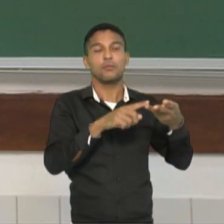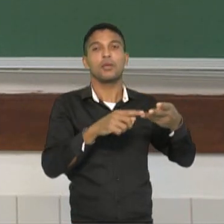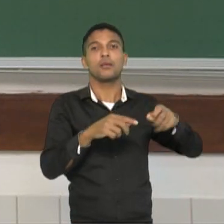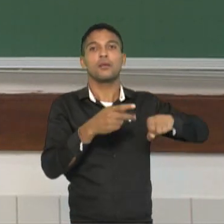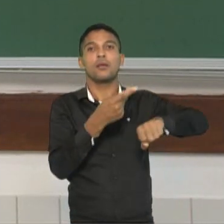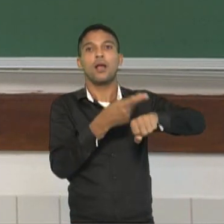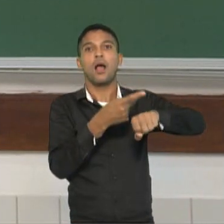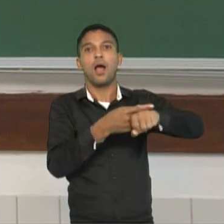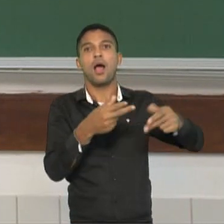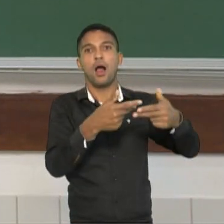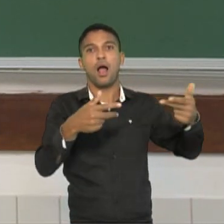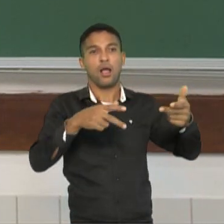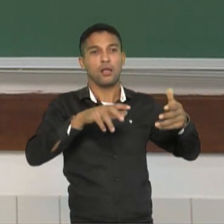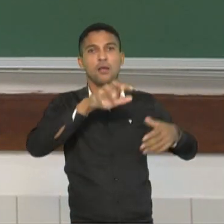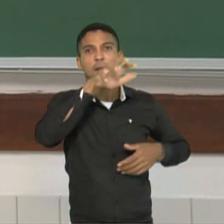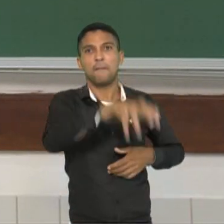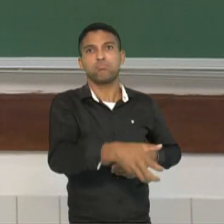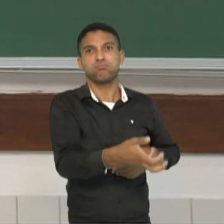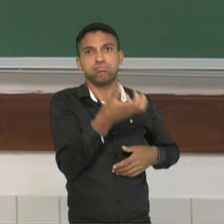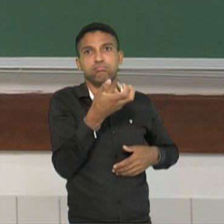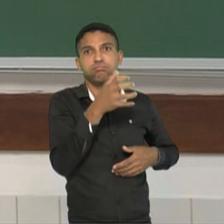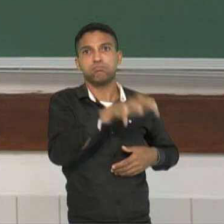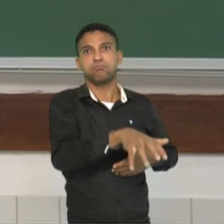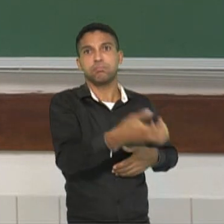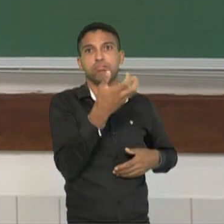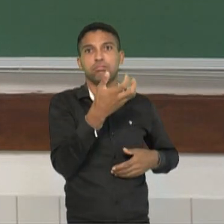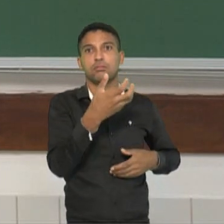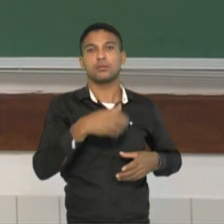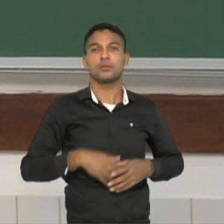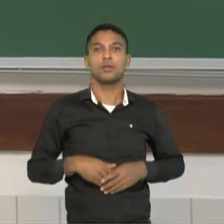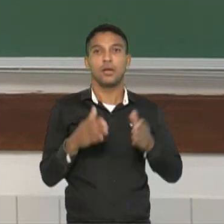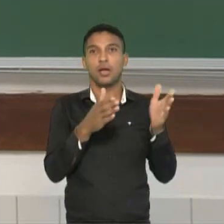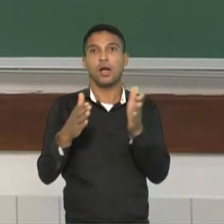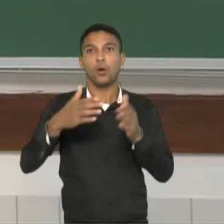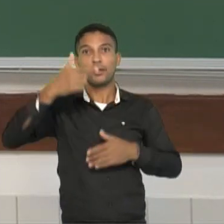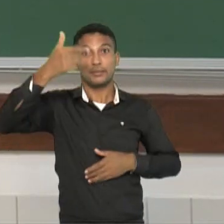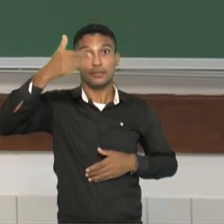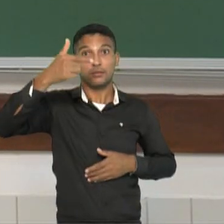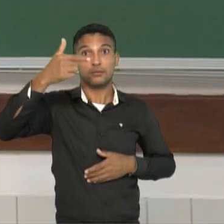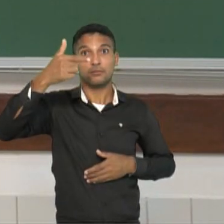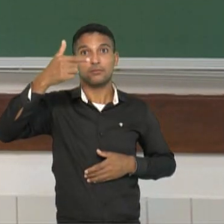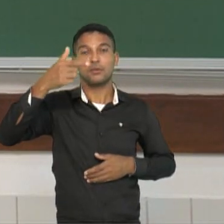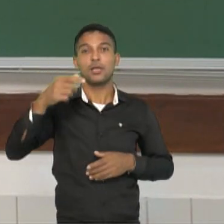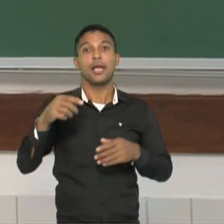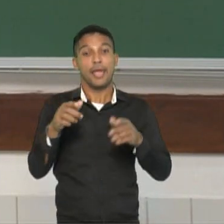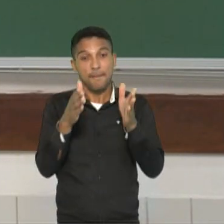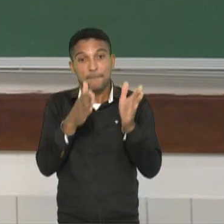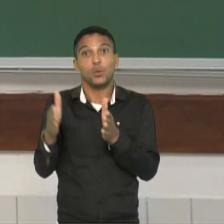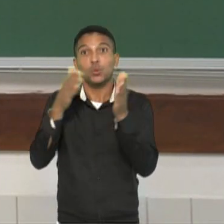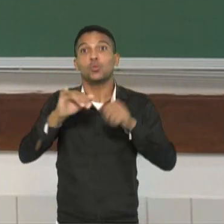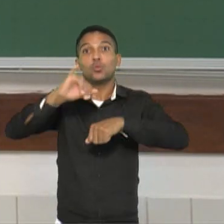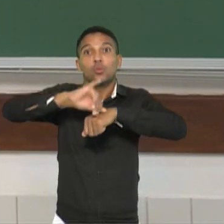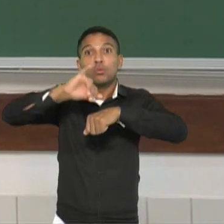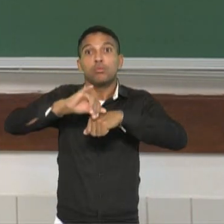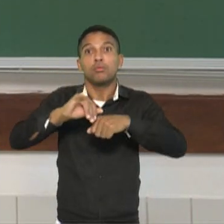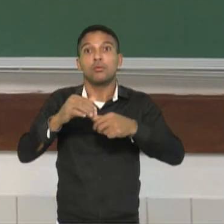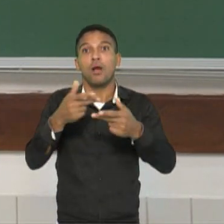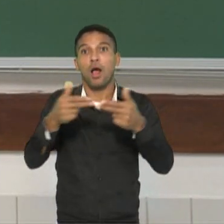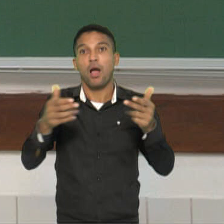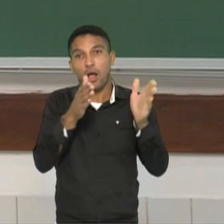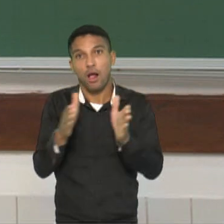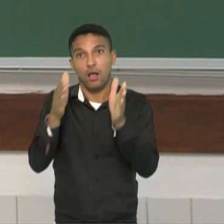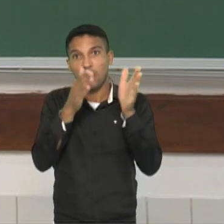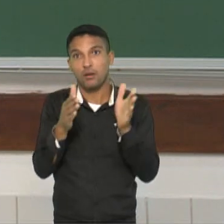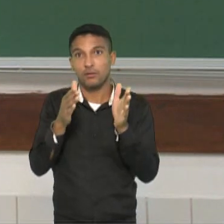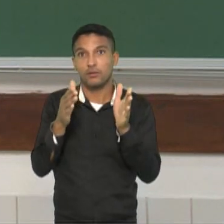são as indústrias, aquelas que efetivamente produzem as mercadorias. O setor terciário, ele